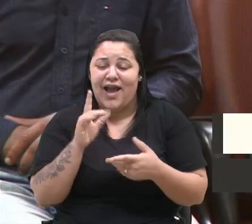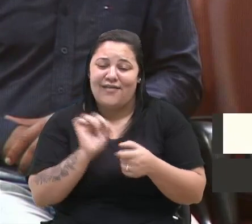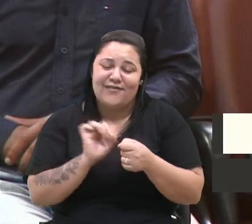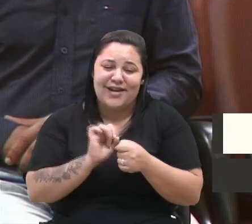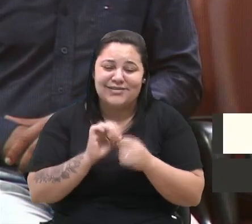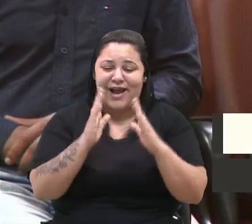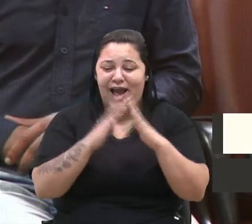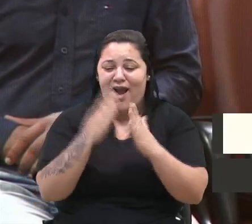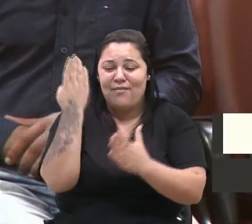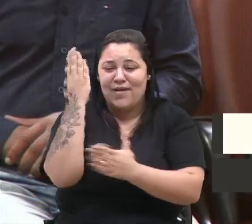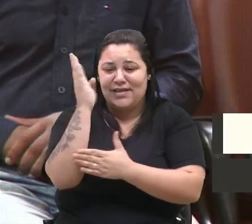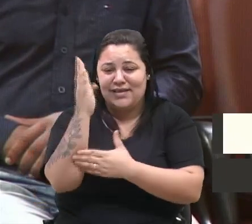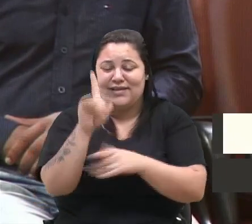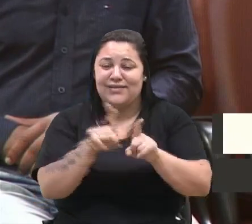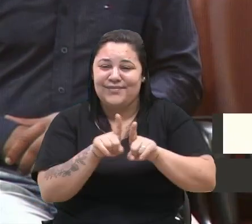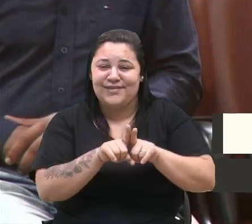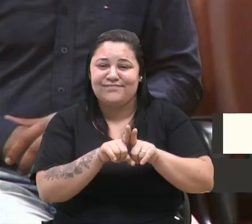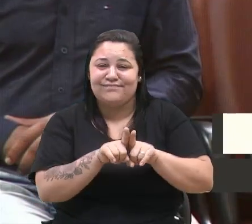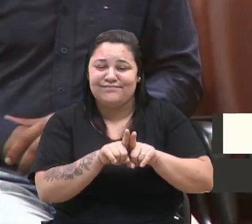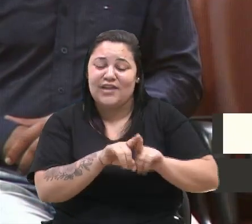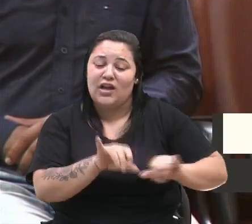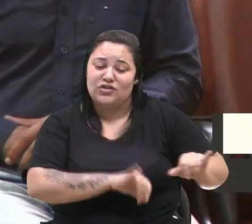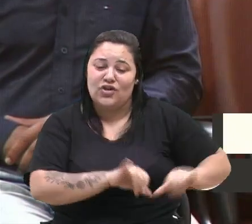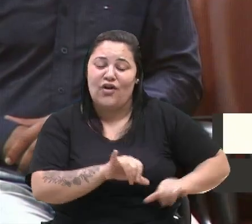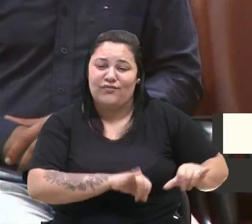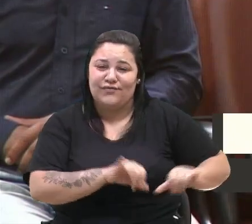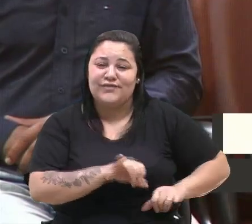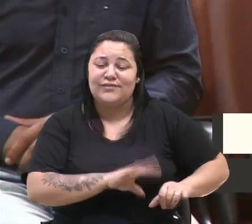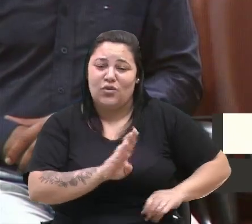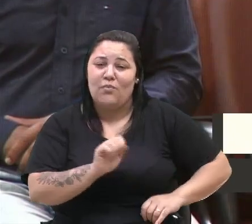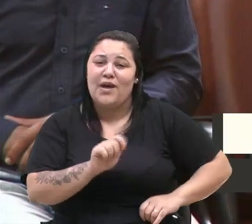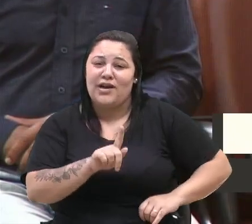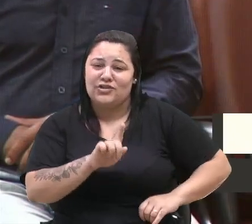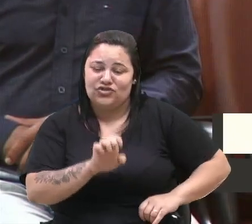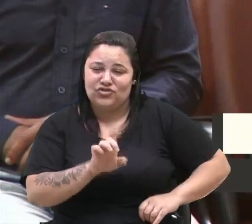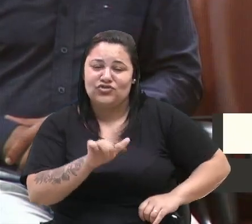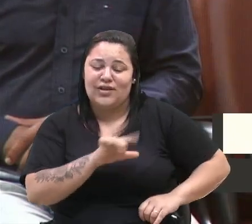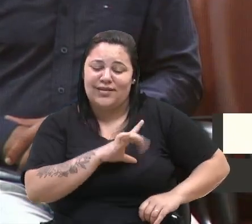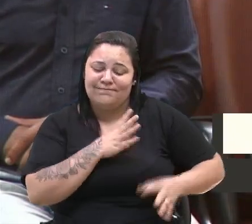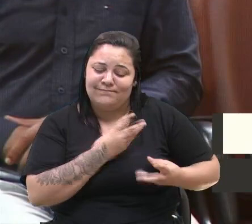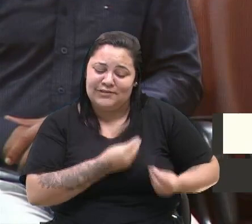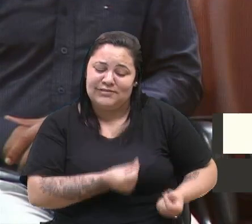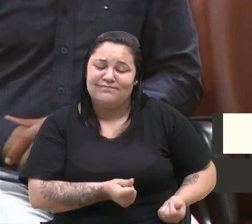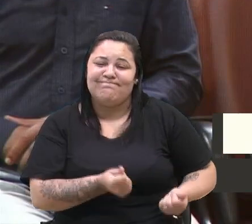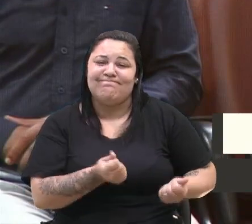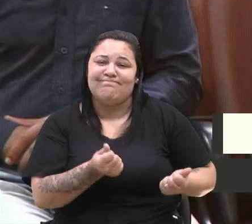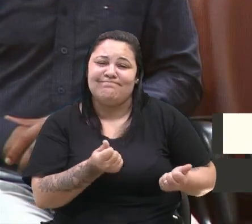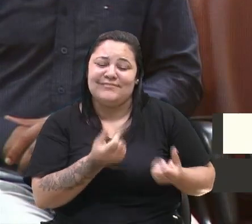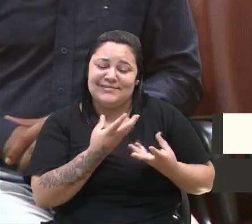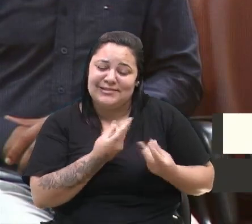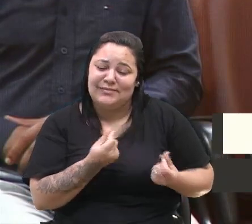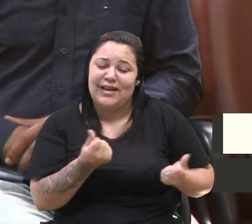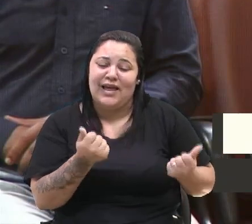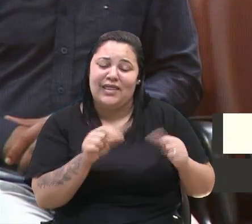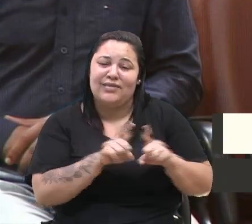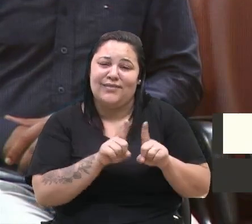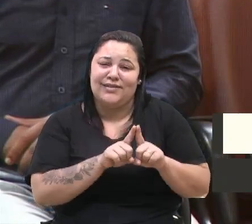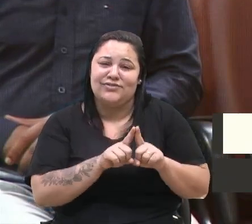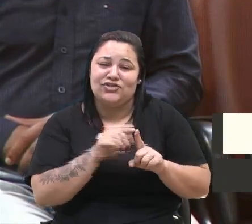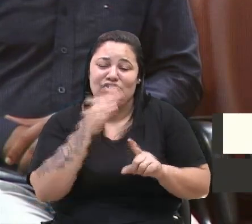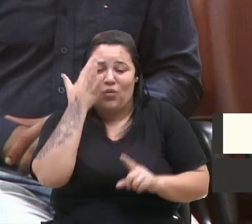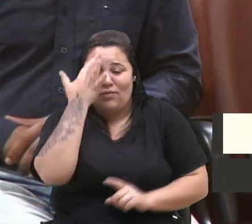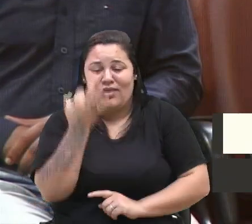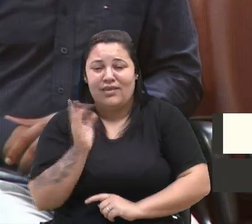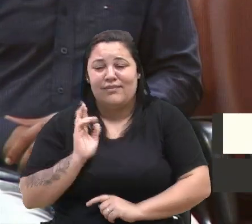sofre muito esse pessoal. E o Bagé tem essa sensibilidade de representar e trabalhar por essas